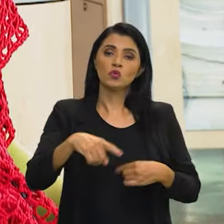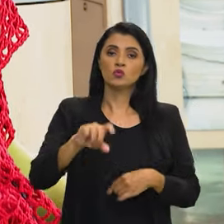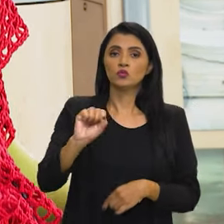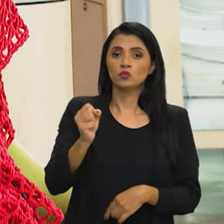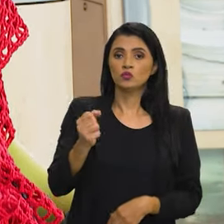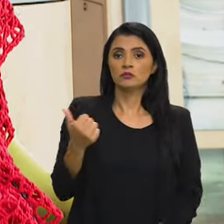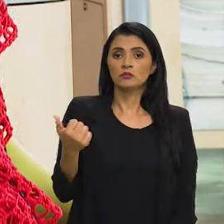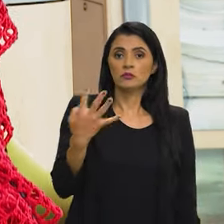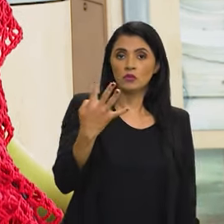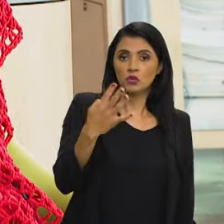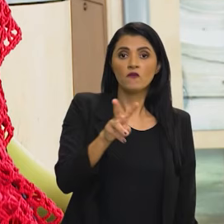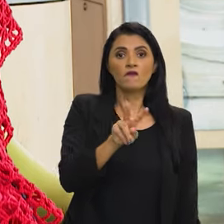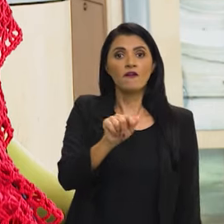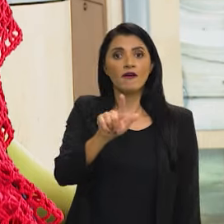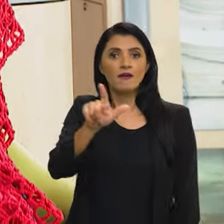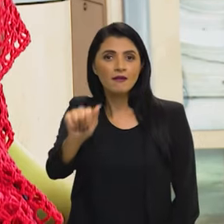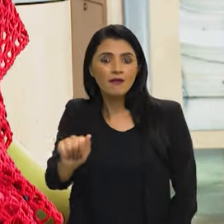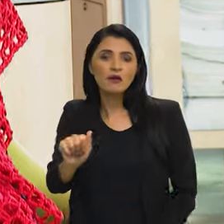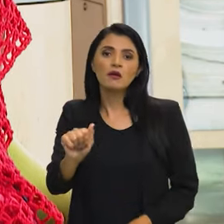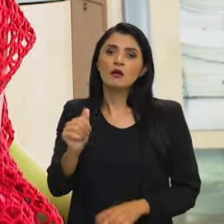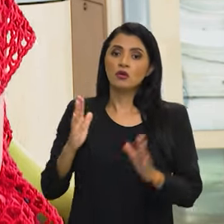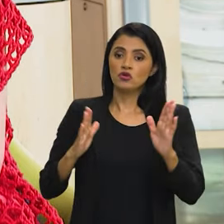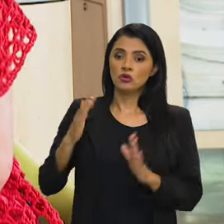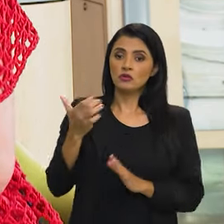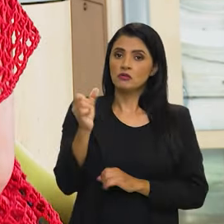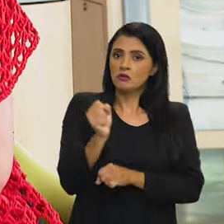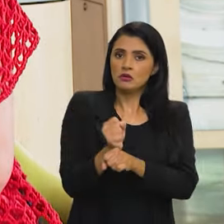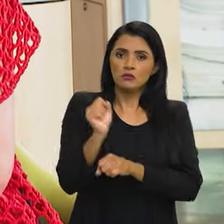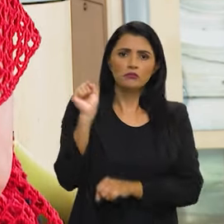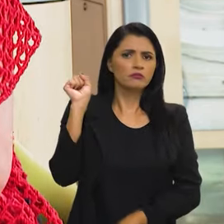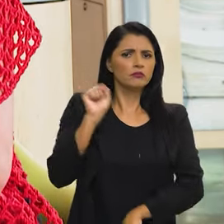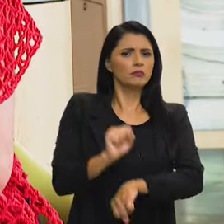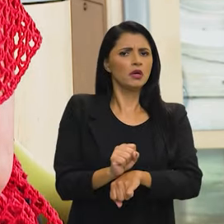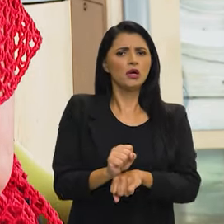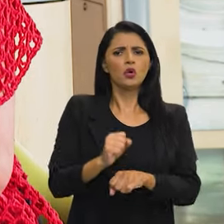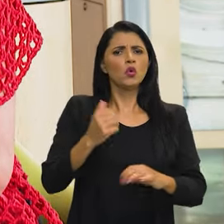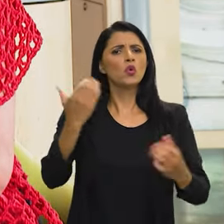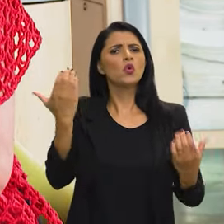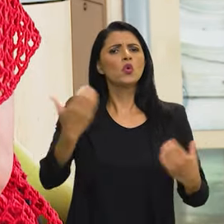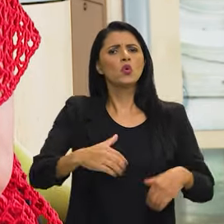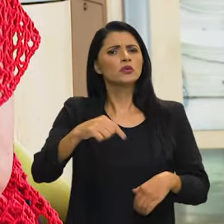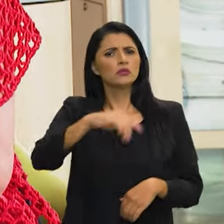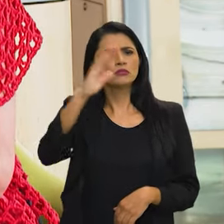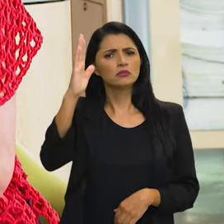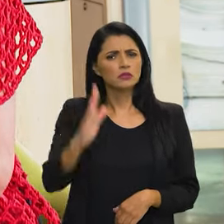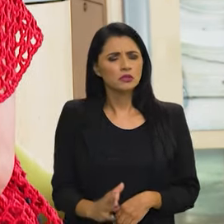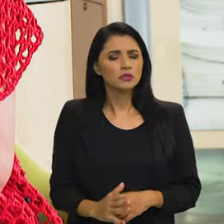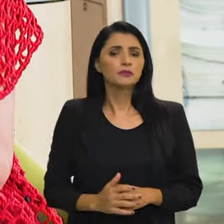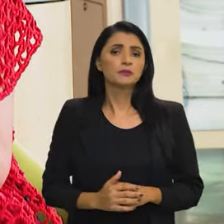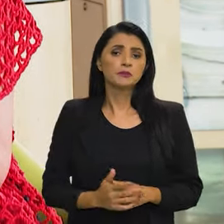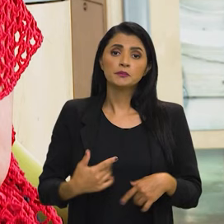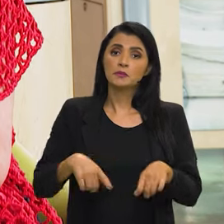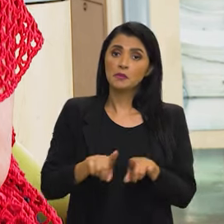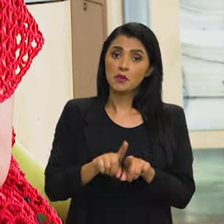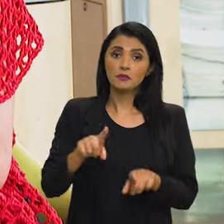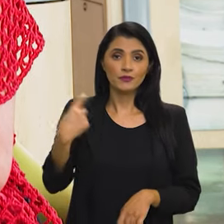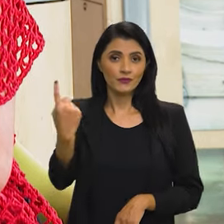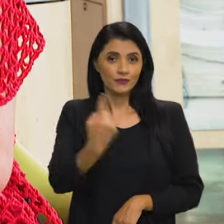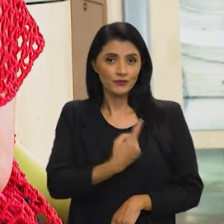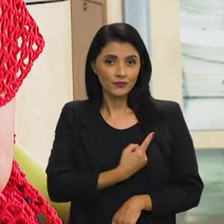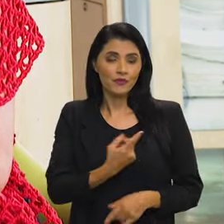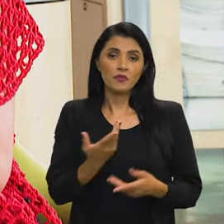porque são 814 vagas. Também fazia mais de 10 anos que não existia concurso público no Brasil. Nós